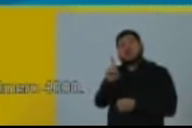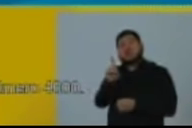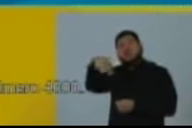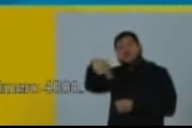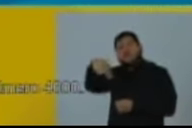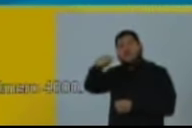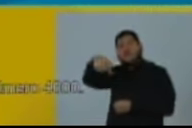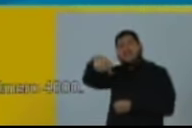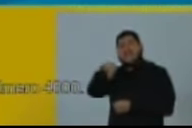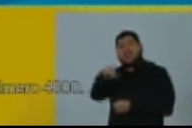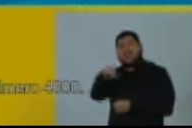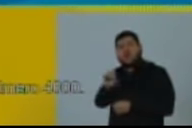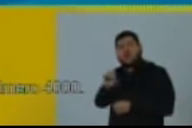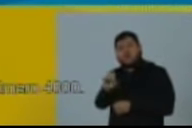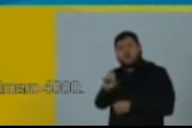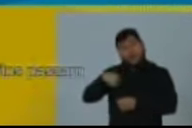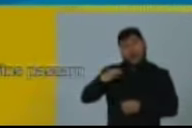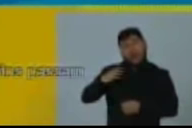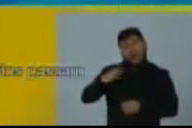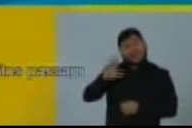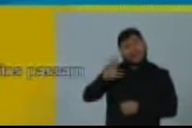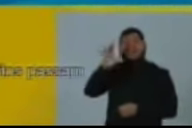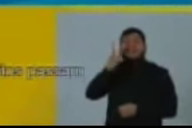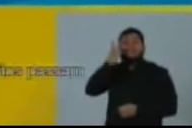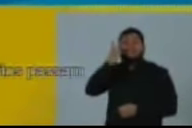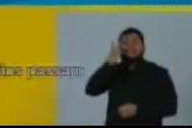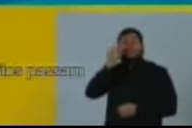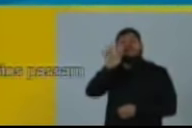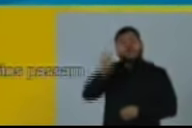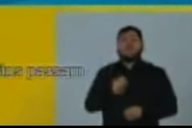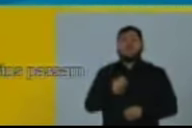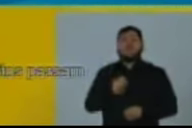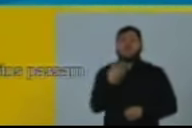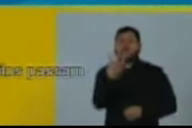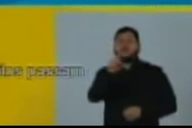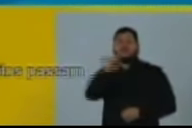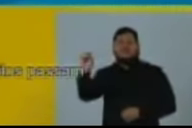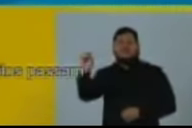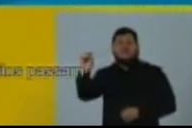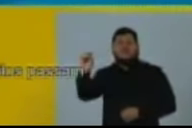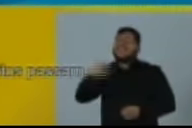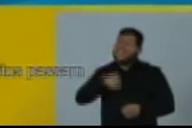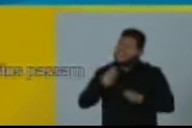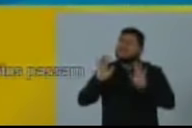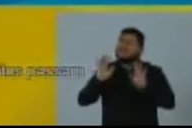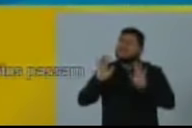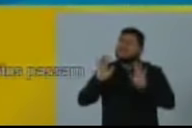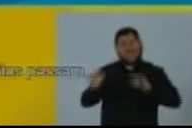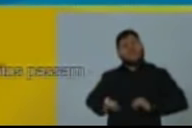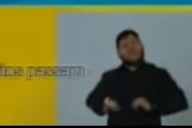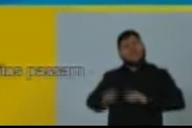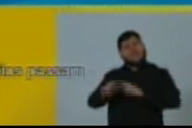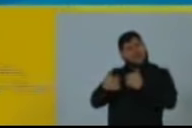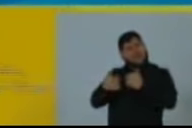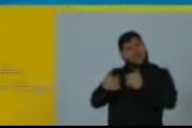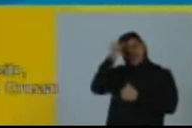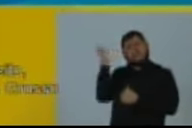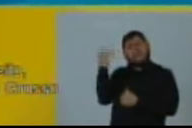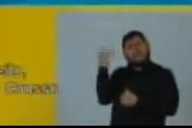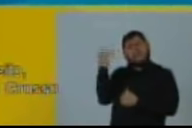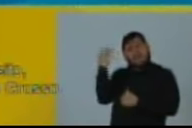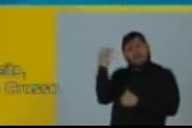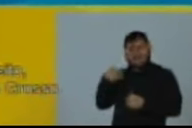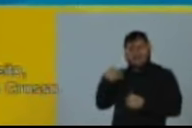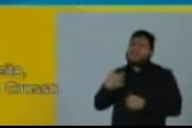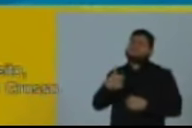federal, com o número 4.000. Vivi na pele as dificuldades que os prefeitos passam para atender a população. Por isso,